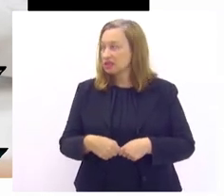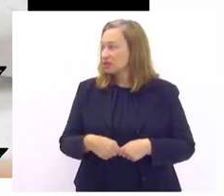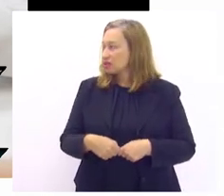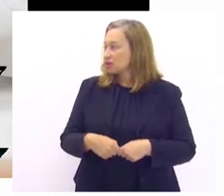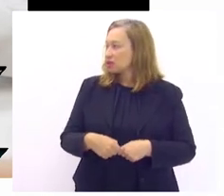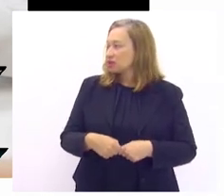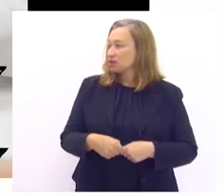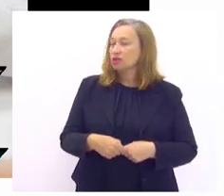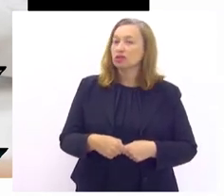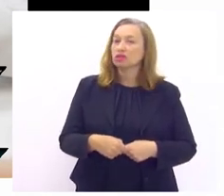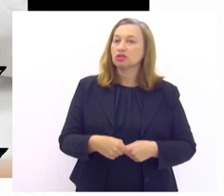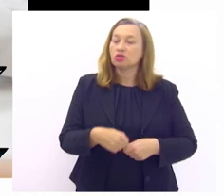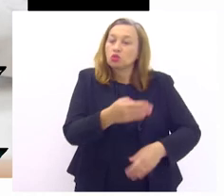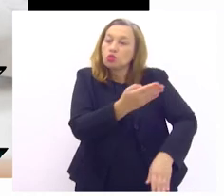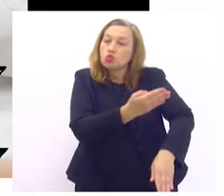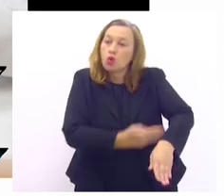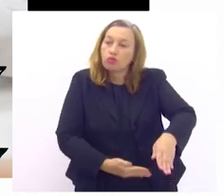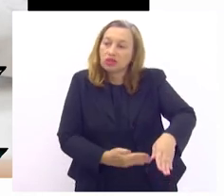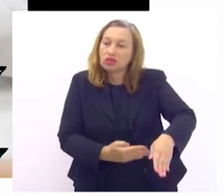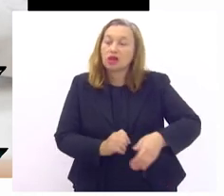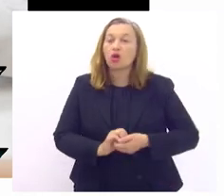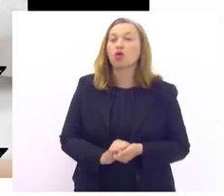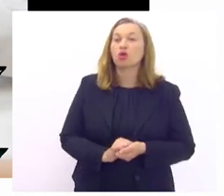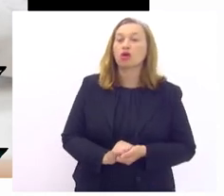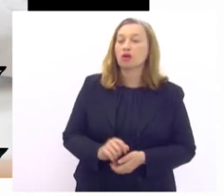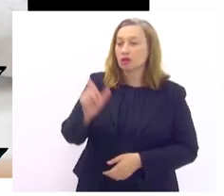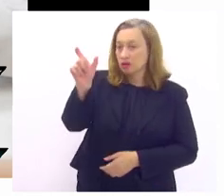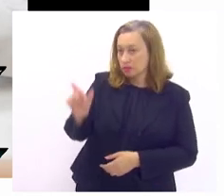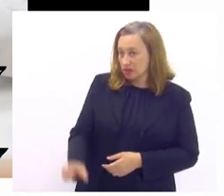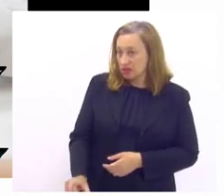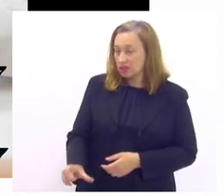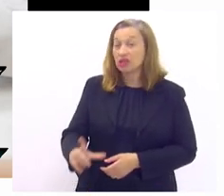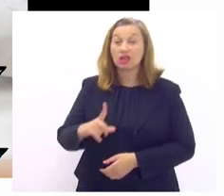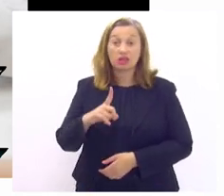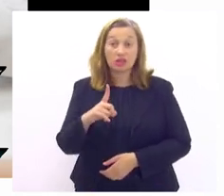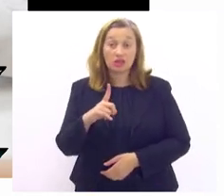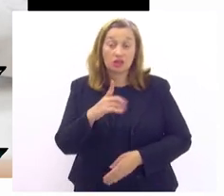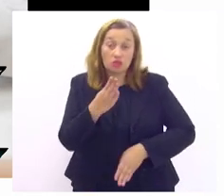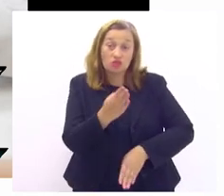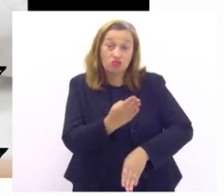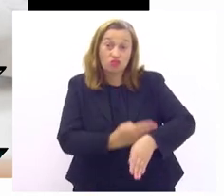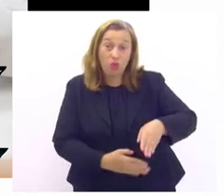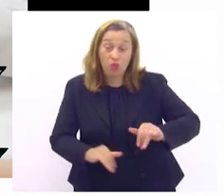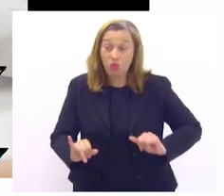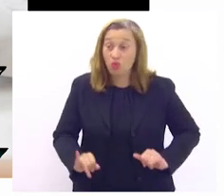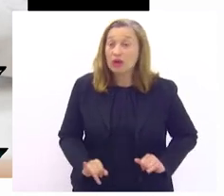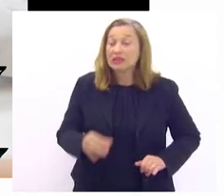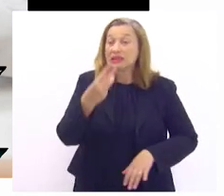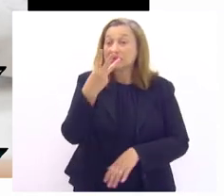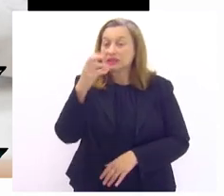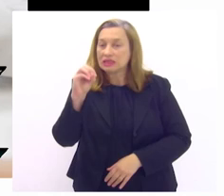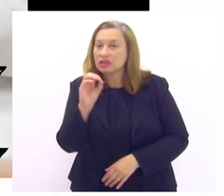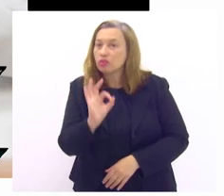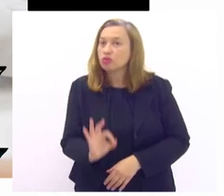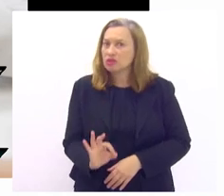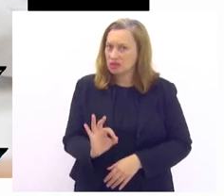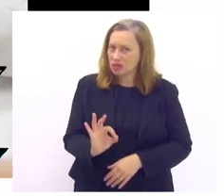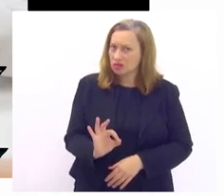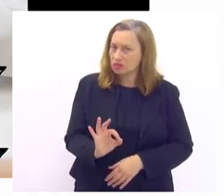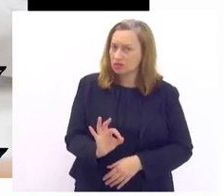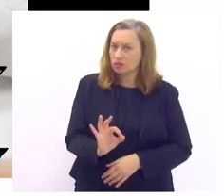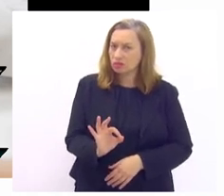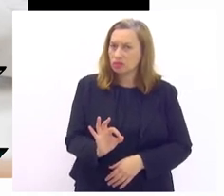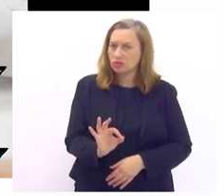um paciente que sofre uma amputação ele tem o risco de 30% de de